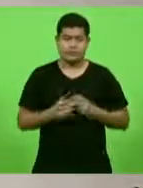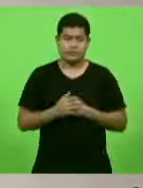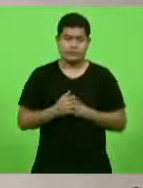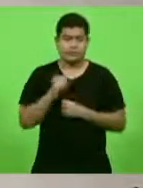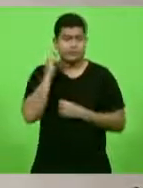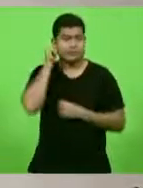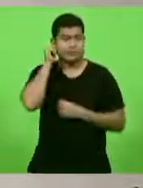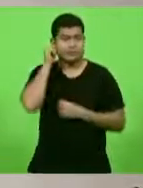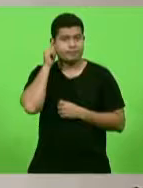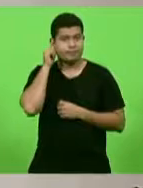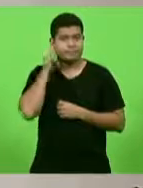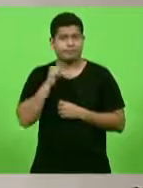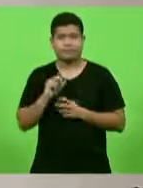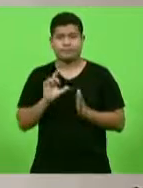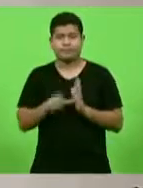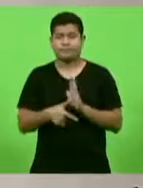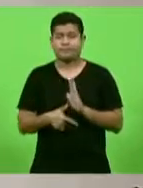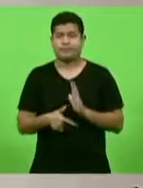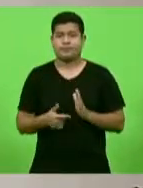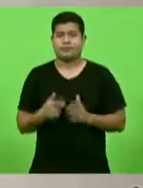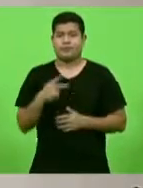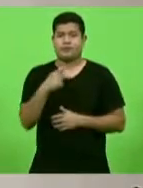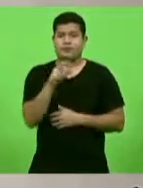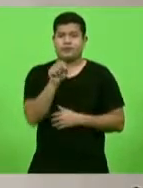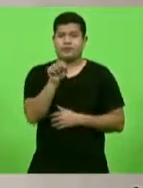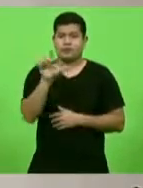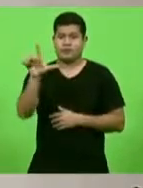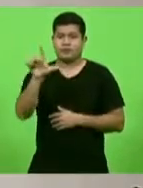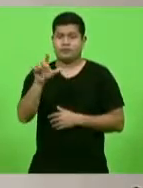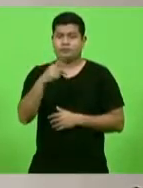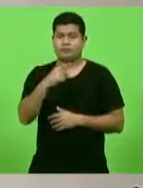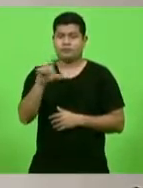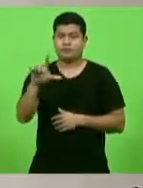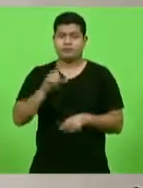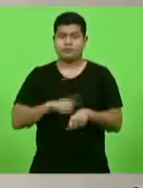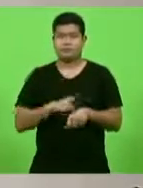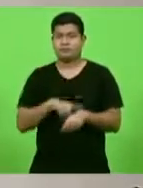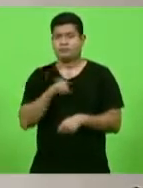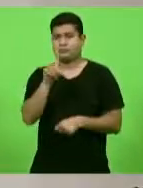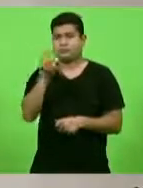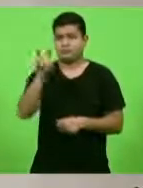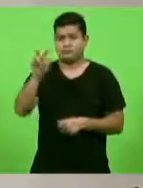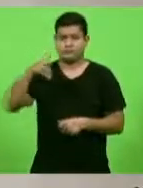Dando sequência, bloco PSLPL por 15 minutos.